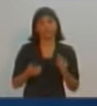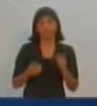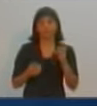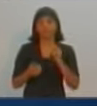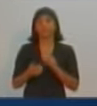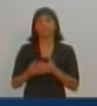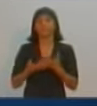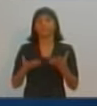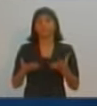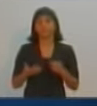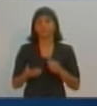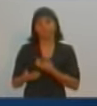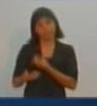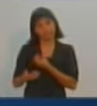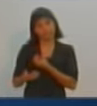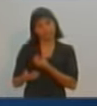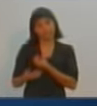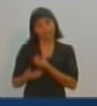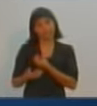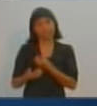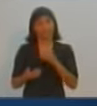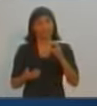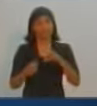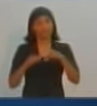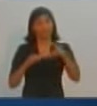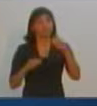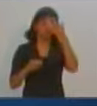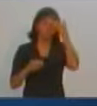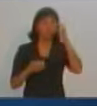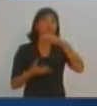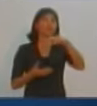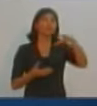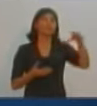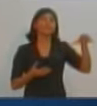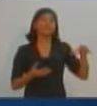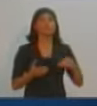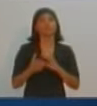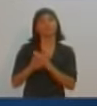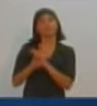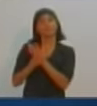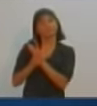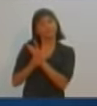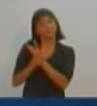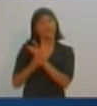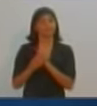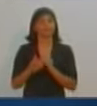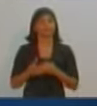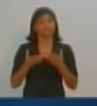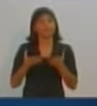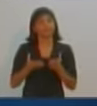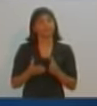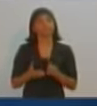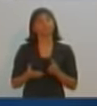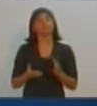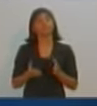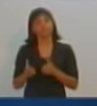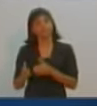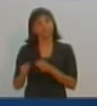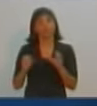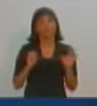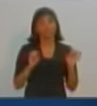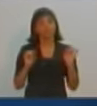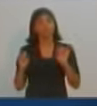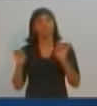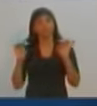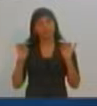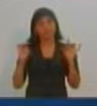ficar uma coisa mais difícil. Por quê? Porque a população que é atendida no HR não vai ser atendida de pronto. Ela vai ter que passar por um posto